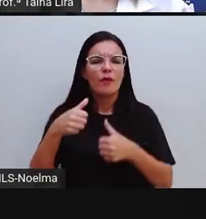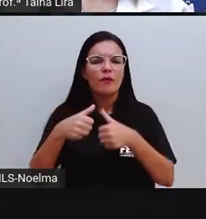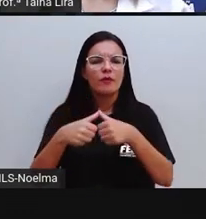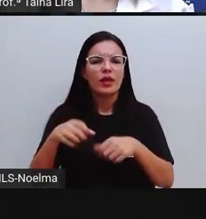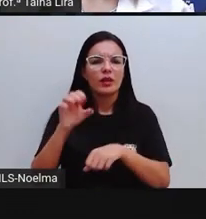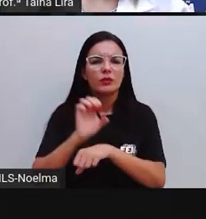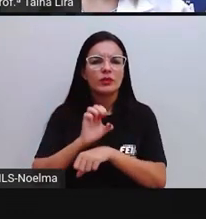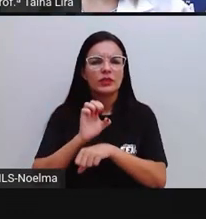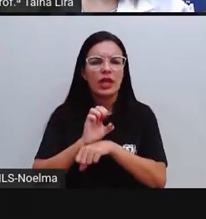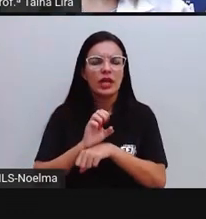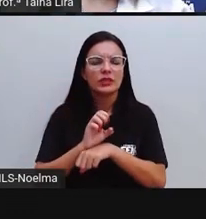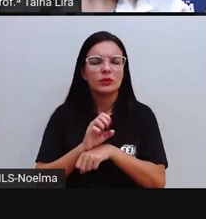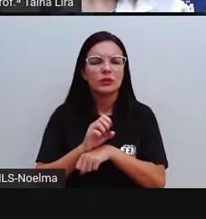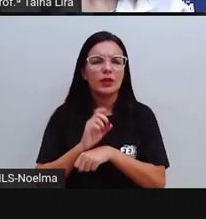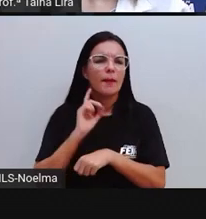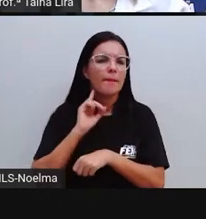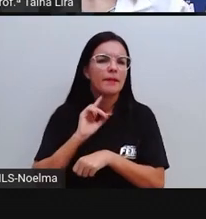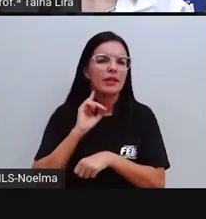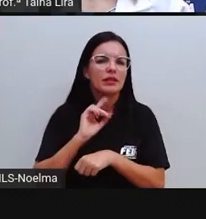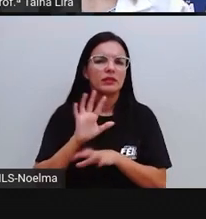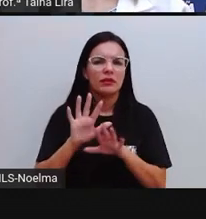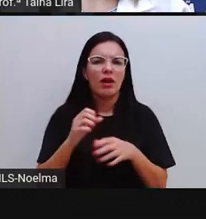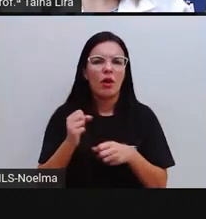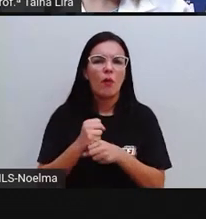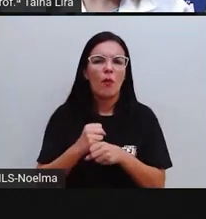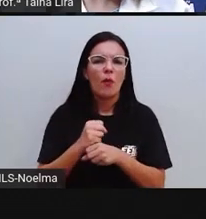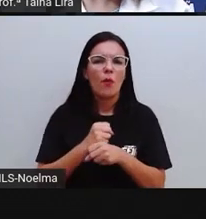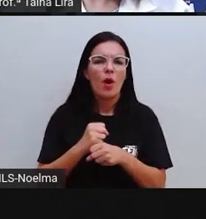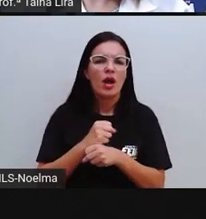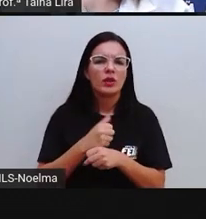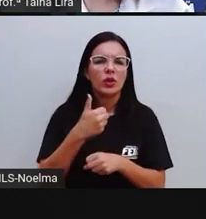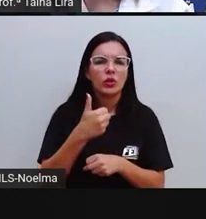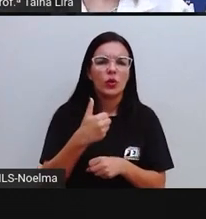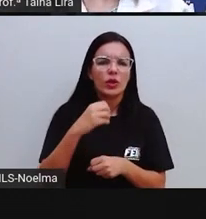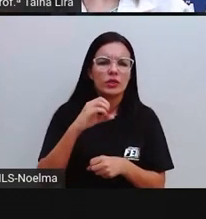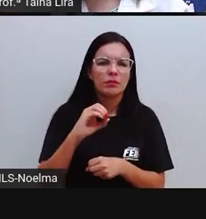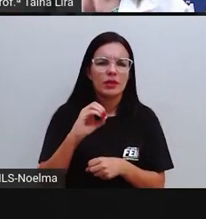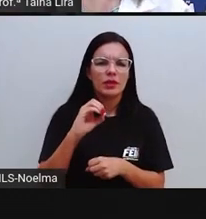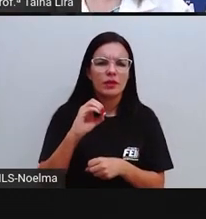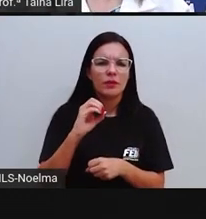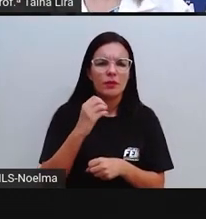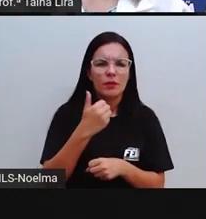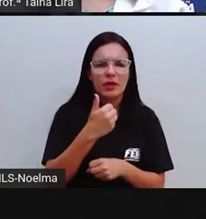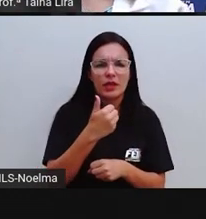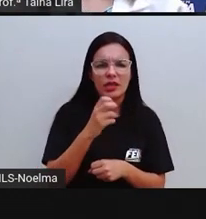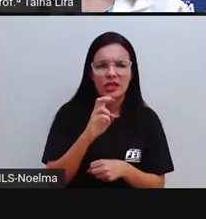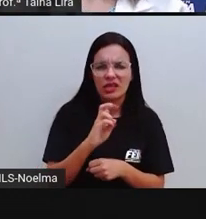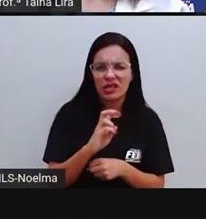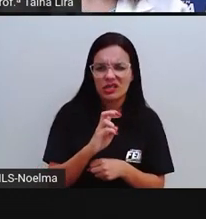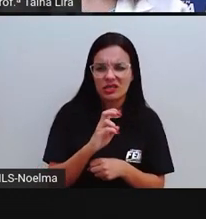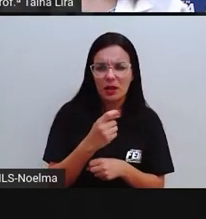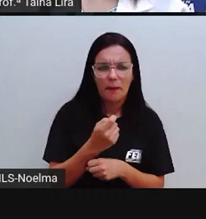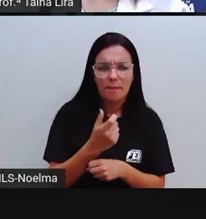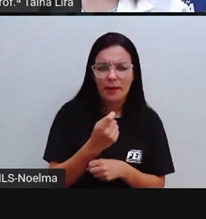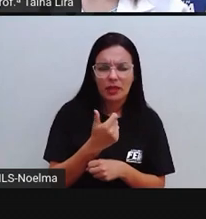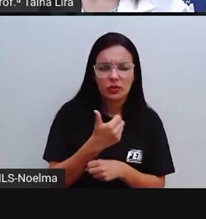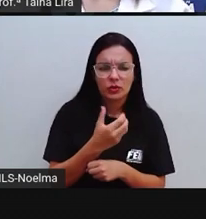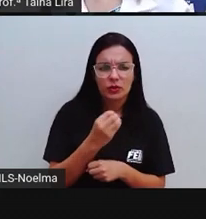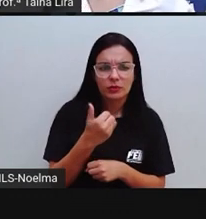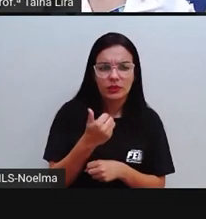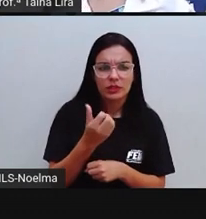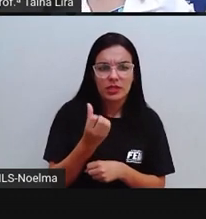de 2015, no finalzinho aí do ano, quando a gente já estava pertinho de chegar em 2016,